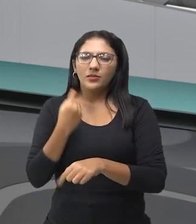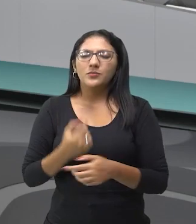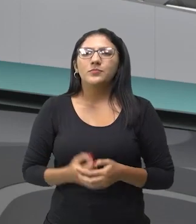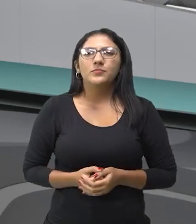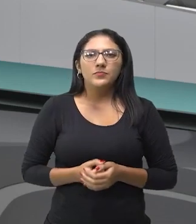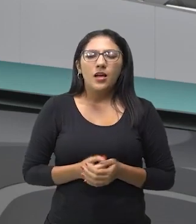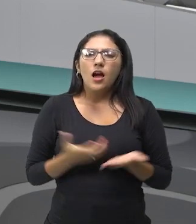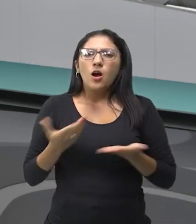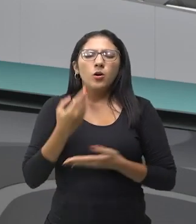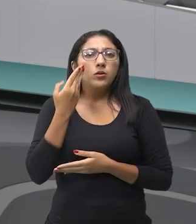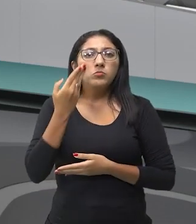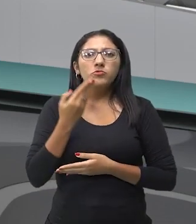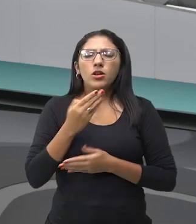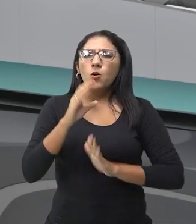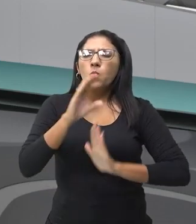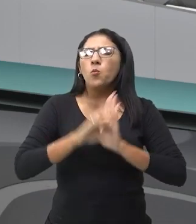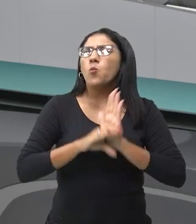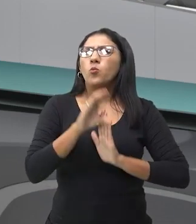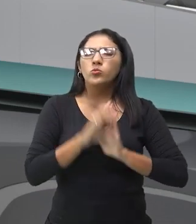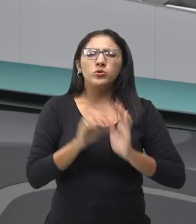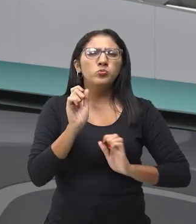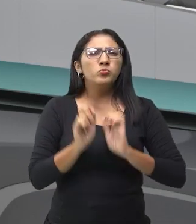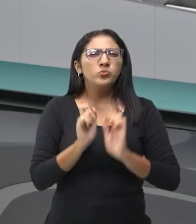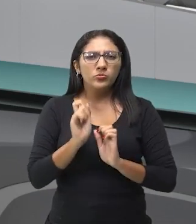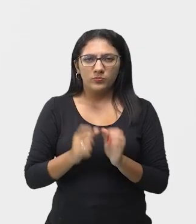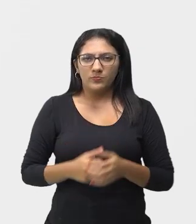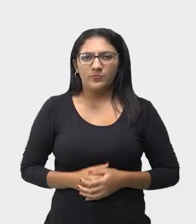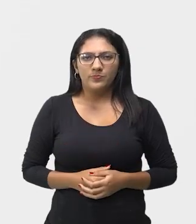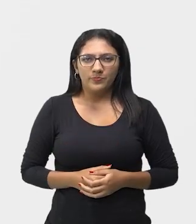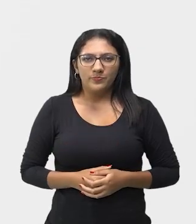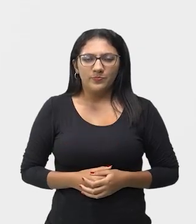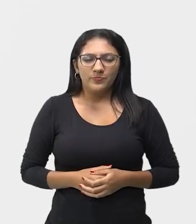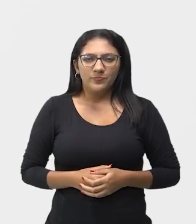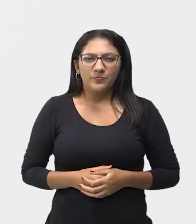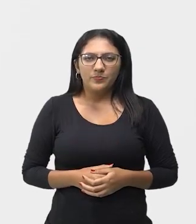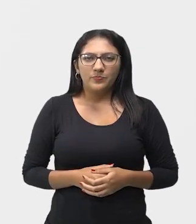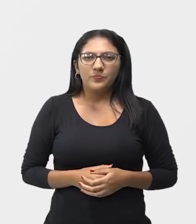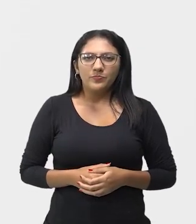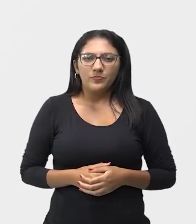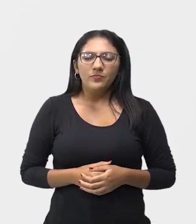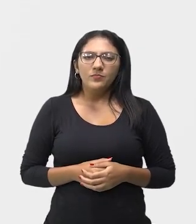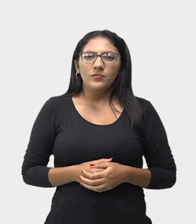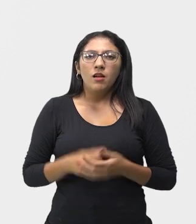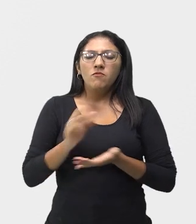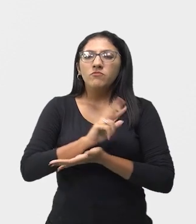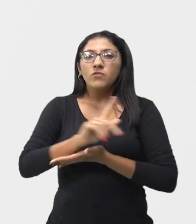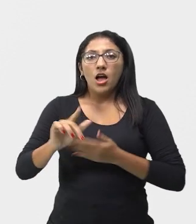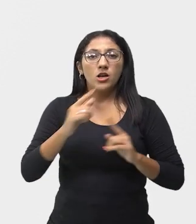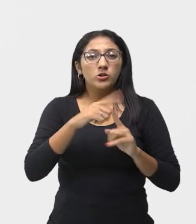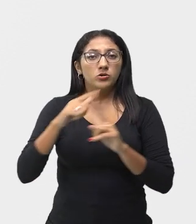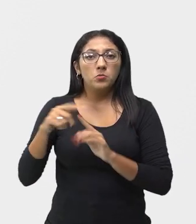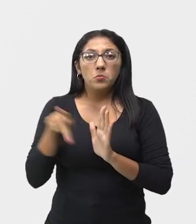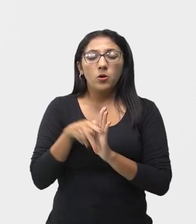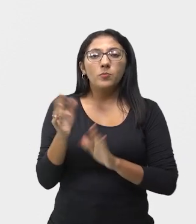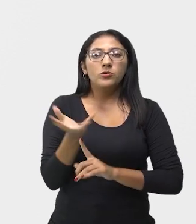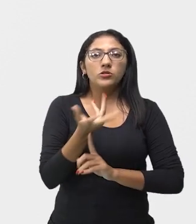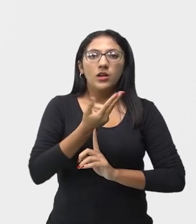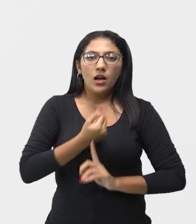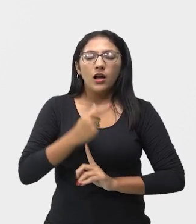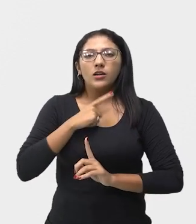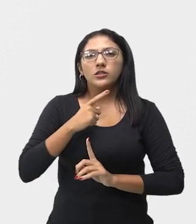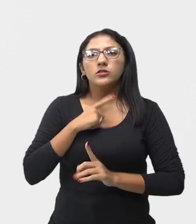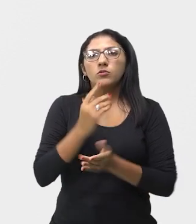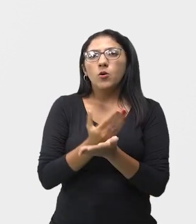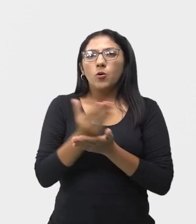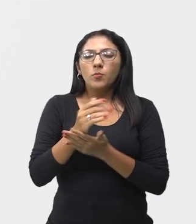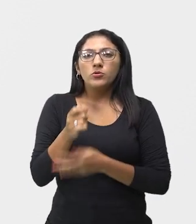vamos conceituar o que vem ser a comédia del arte. Então, todas as formas de arte tiveram